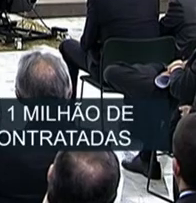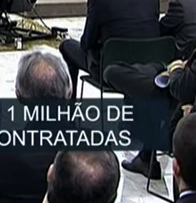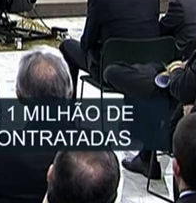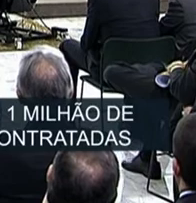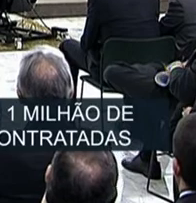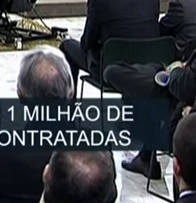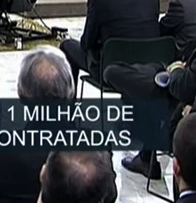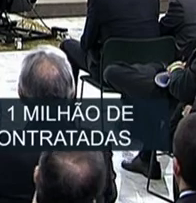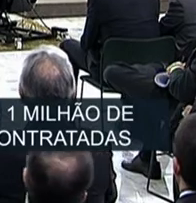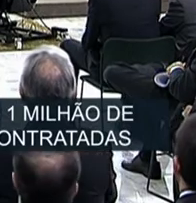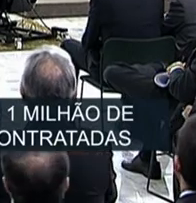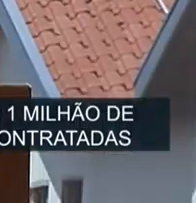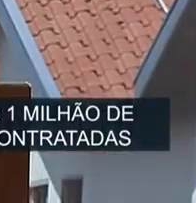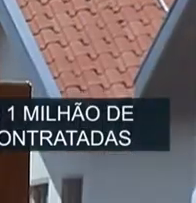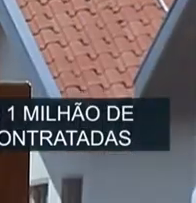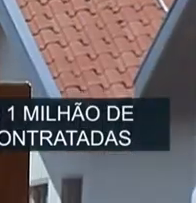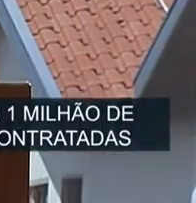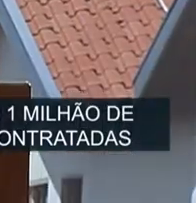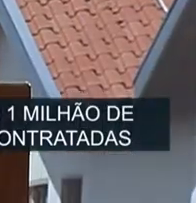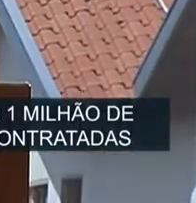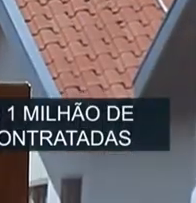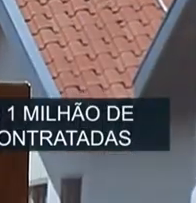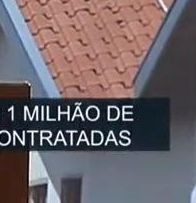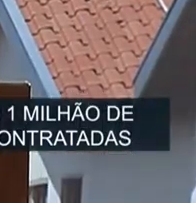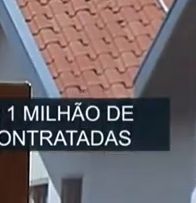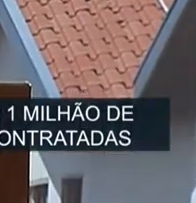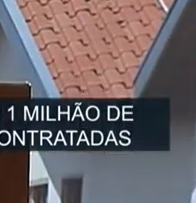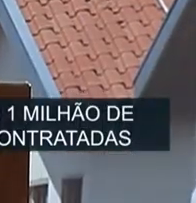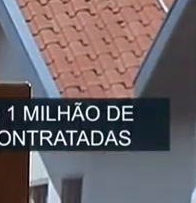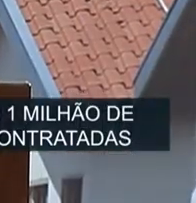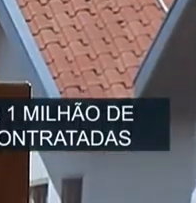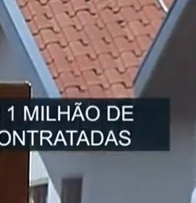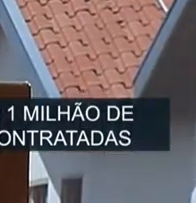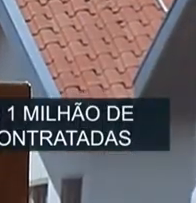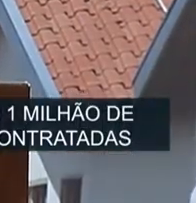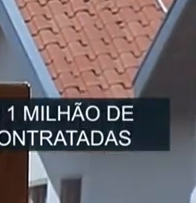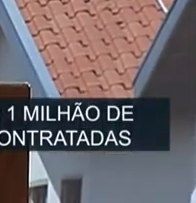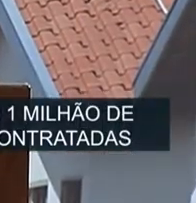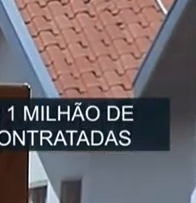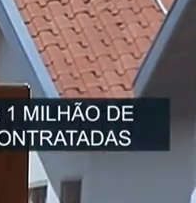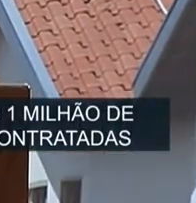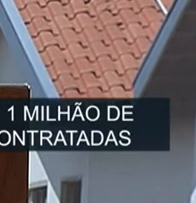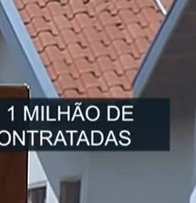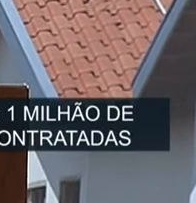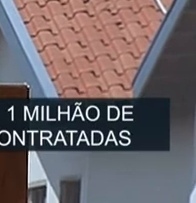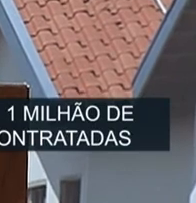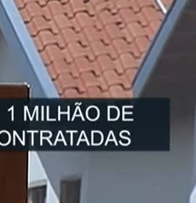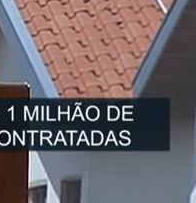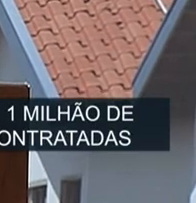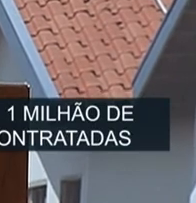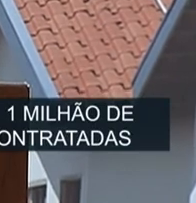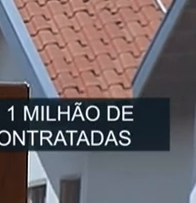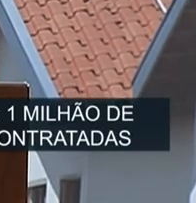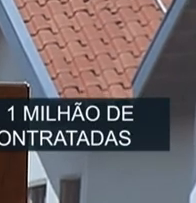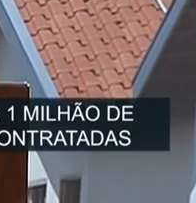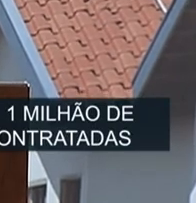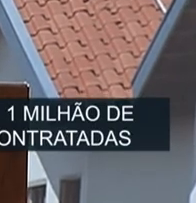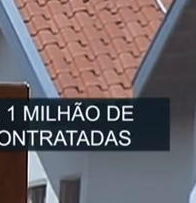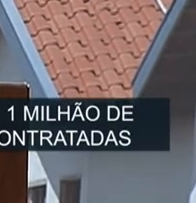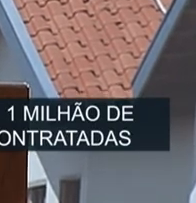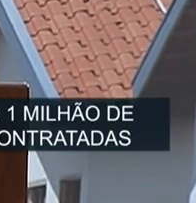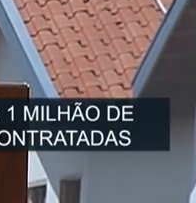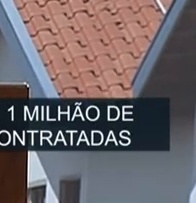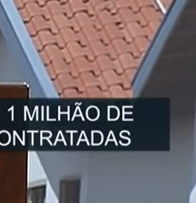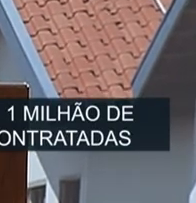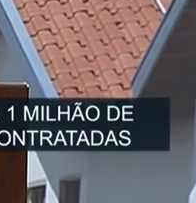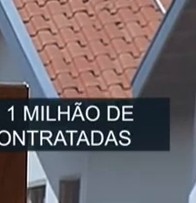Bom dia a todos, meu nome é Maria José, eu moro em Bom Jesus da Lapa, mas me encontro aqui em Salvador